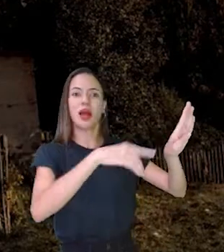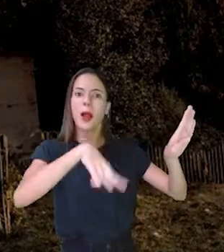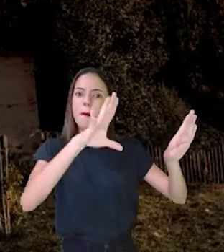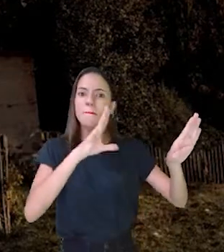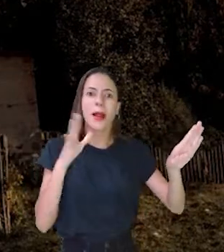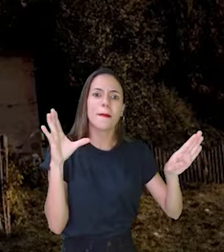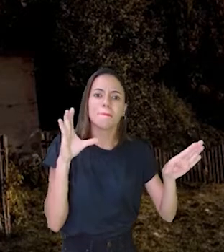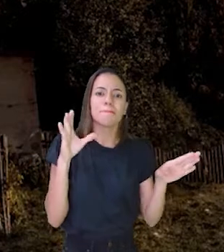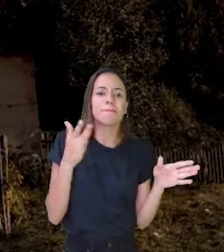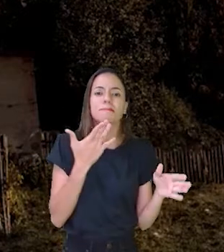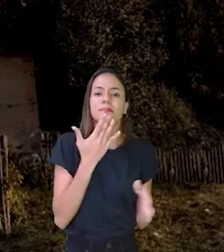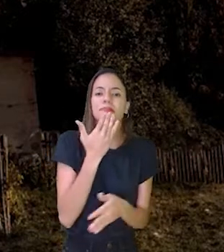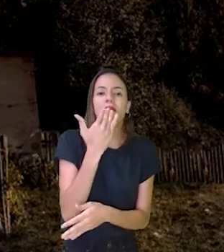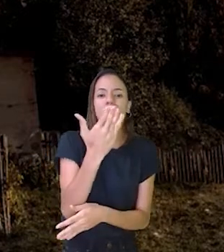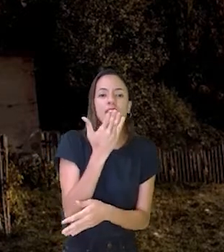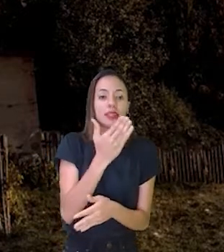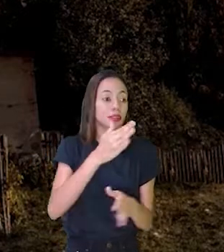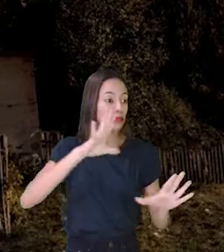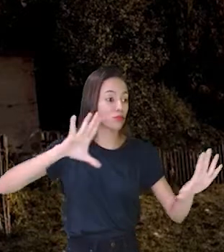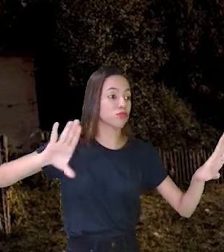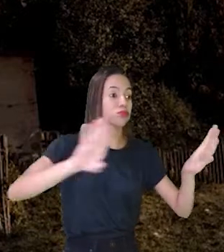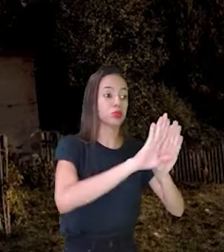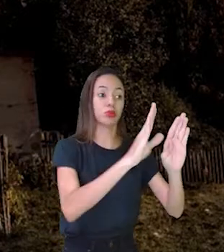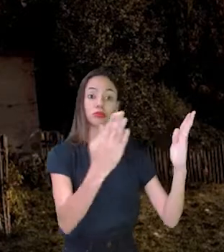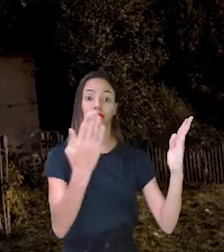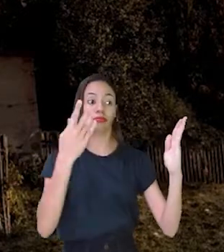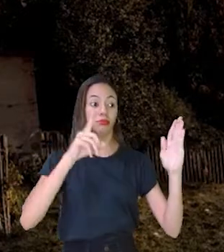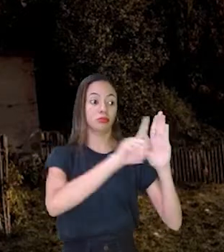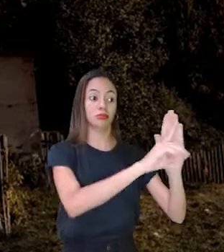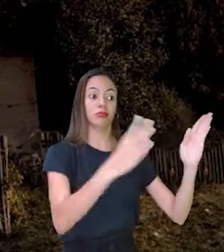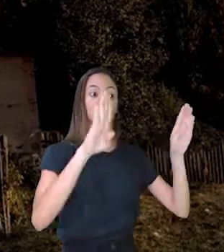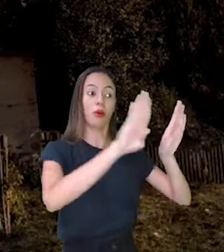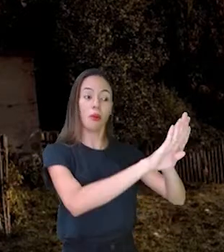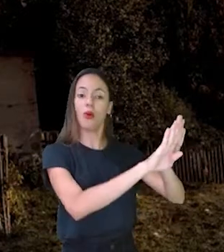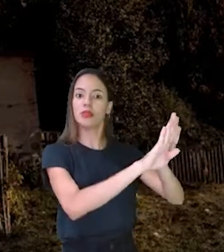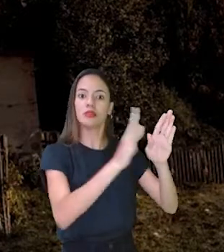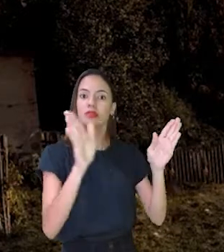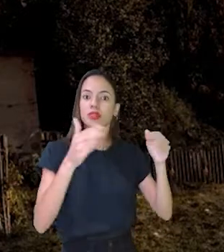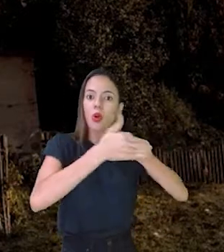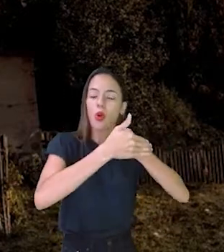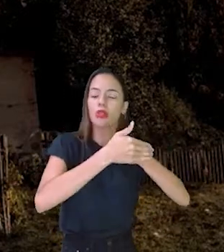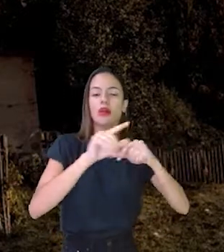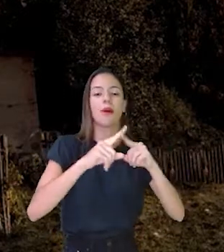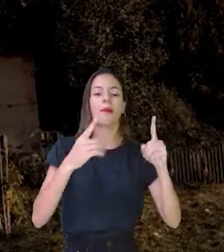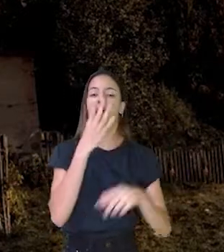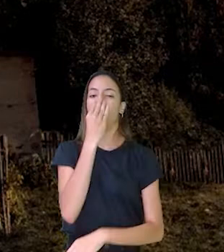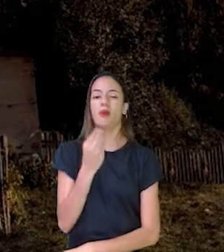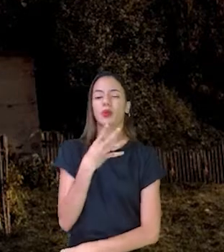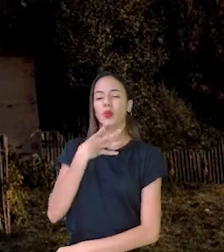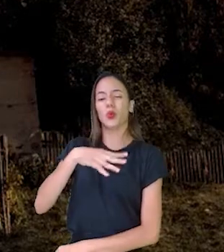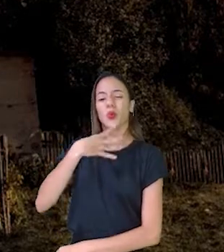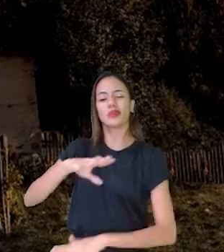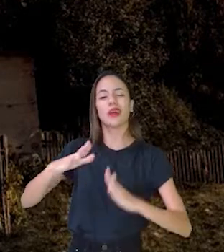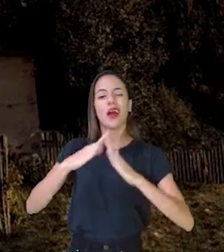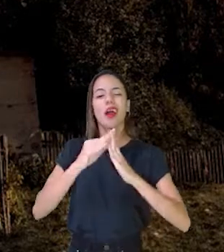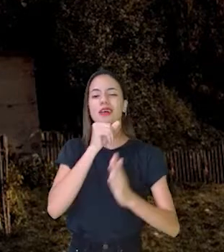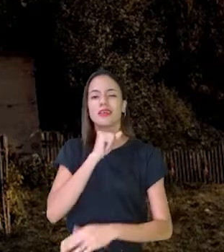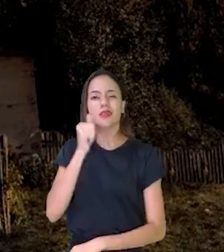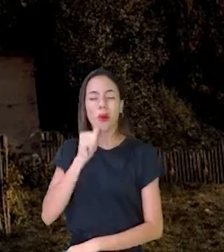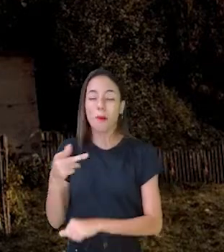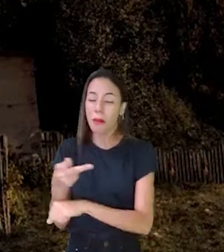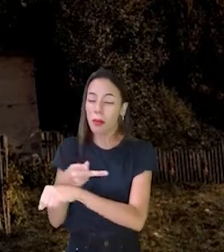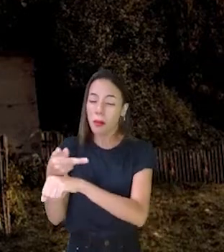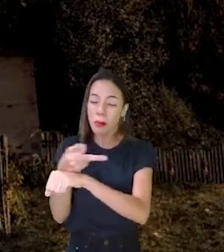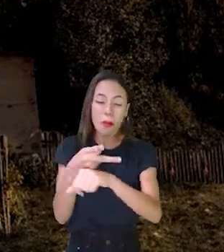conseguiu achar E se escondeu Como o lobo não conhecia muito bem a casa da vovó Procurou E procurou